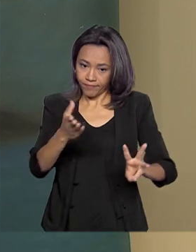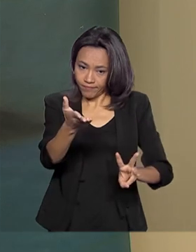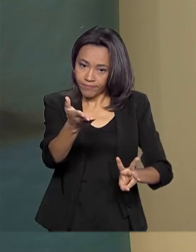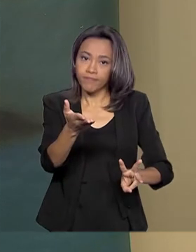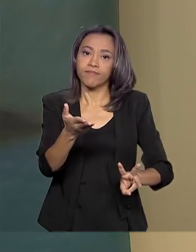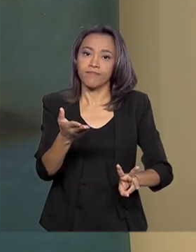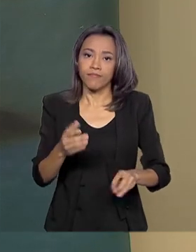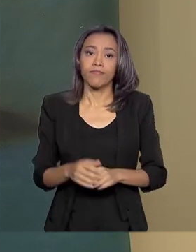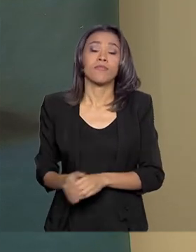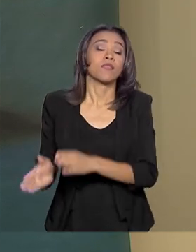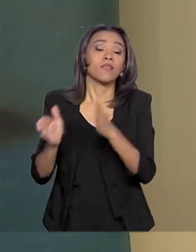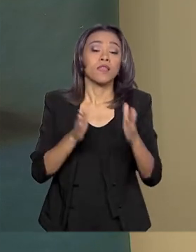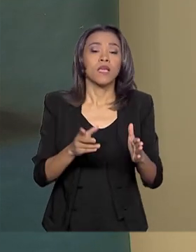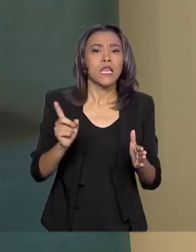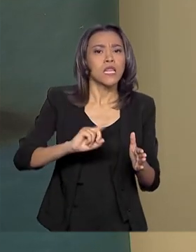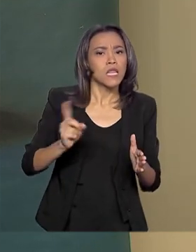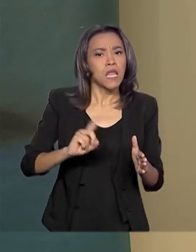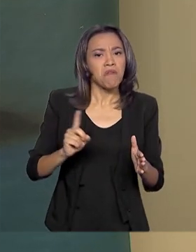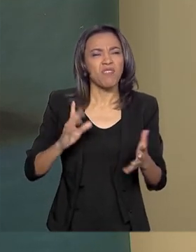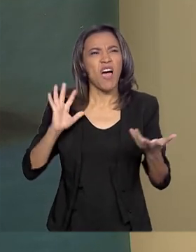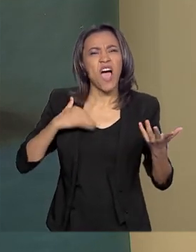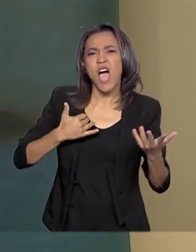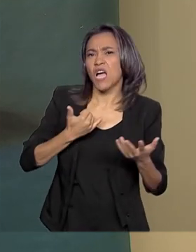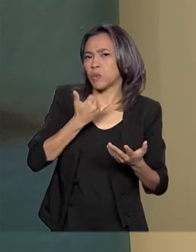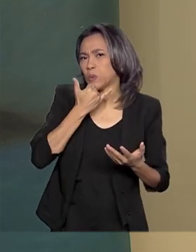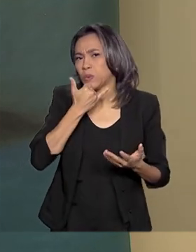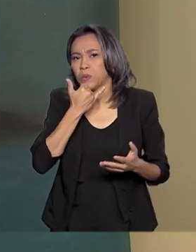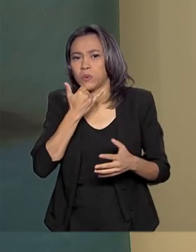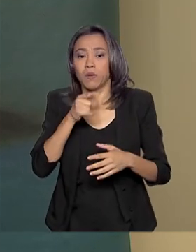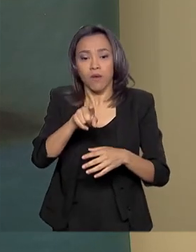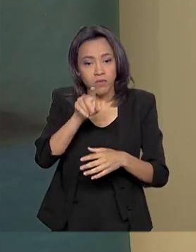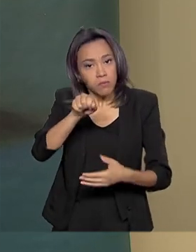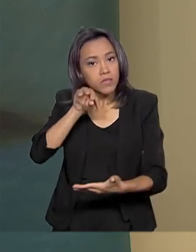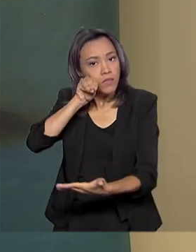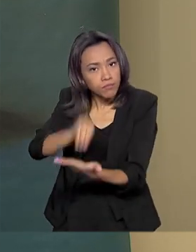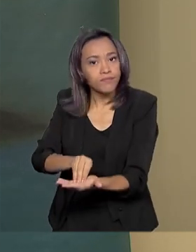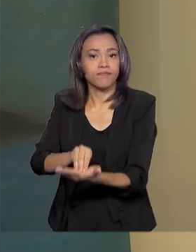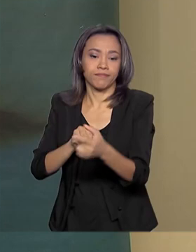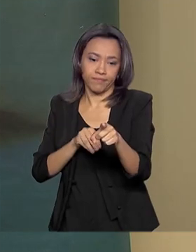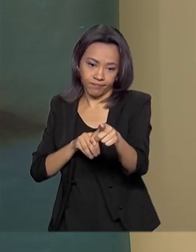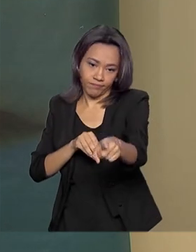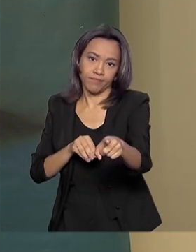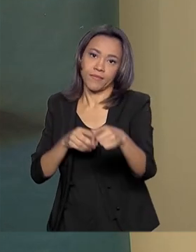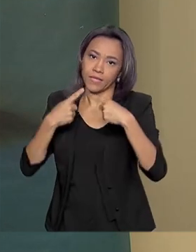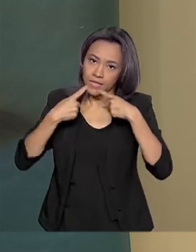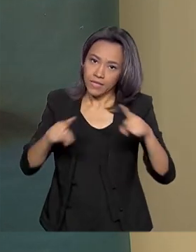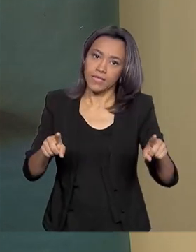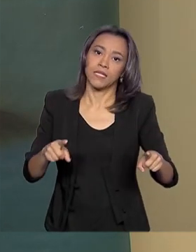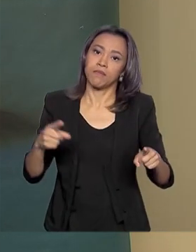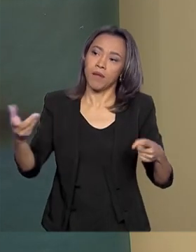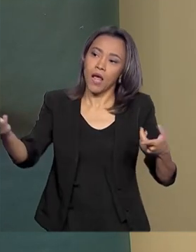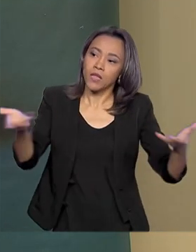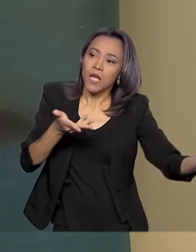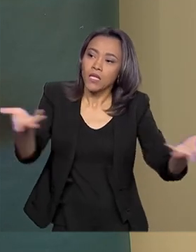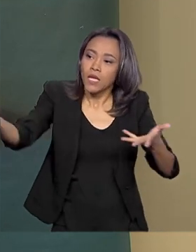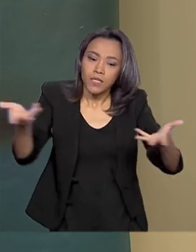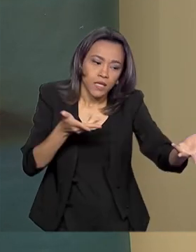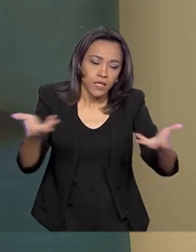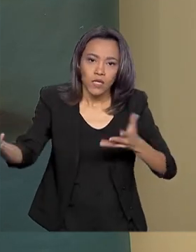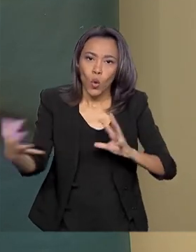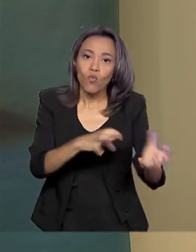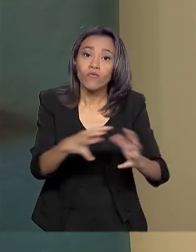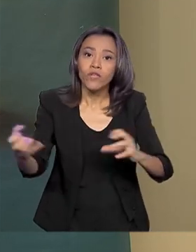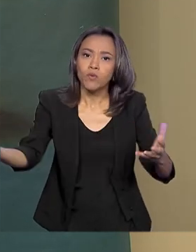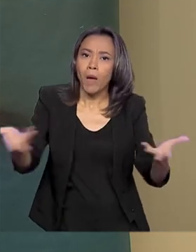Não se furte em procurar os órgãos de defesa do consumidor. É para isso que a gente existe, para fazer esse tipo de intermediação e auxiliar o consumidor no